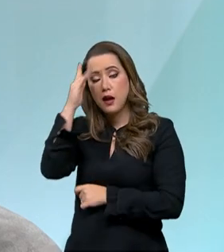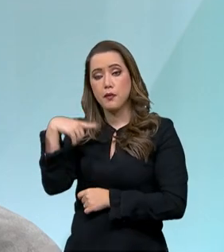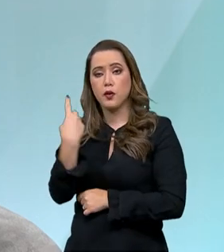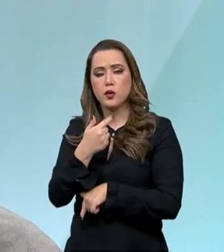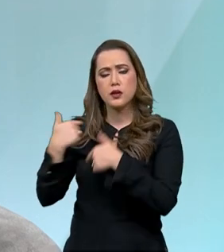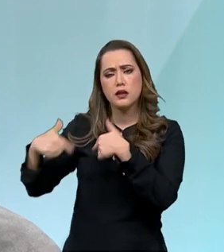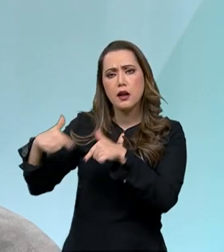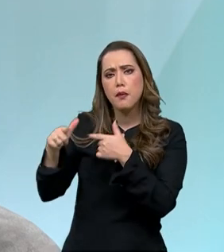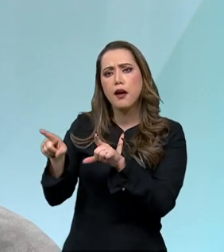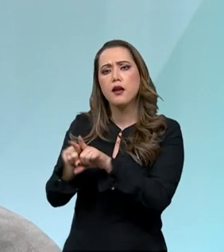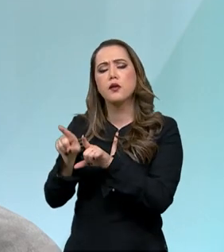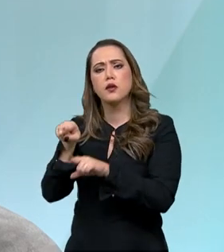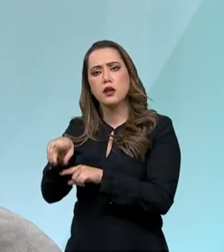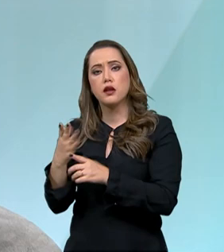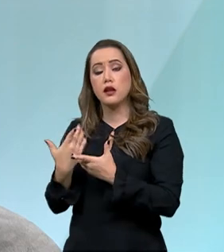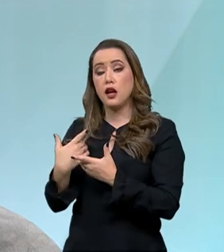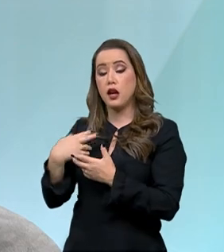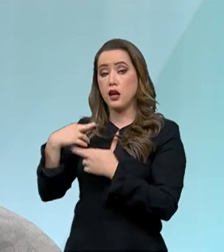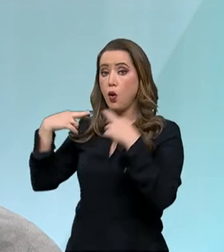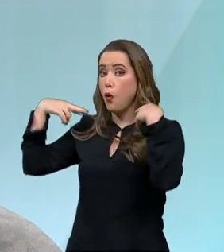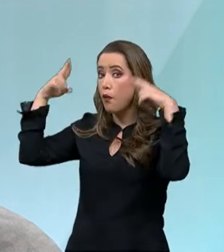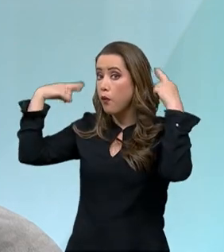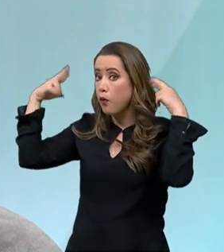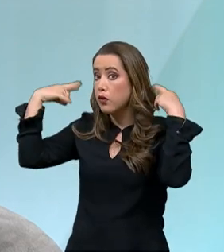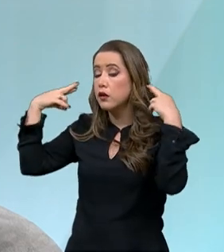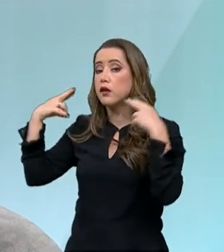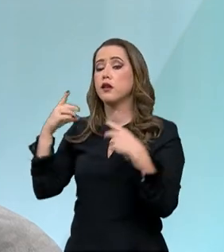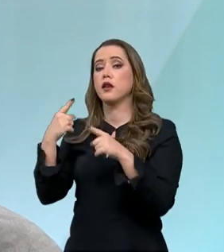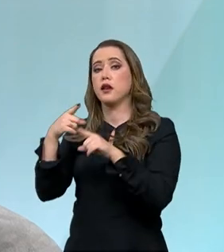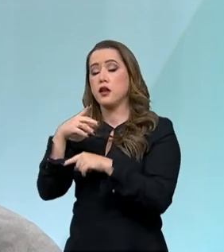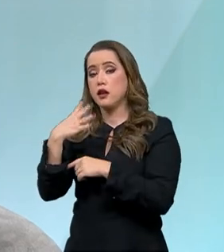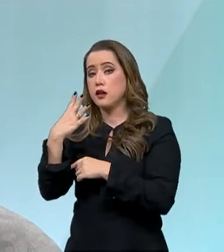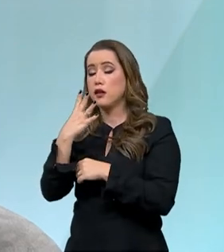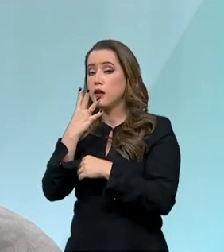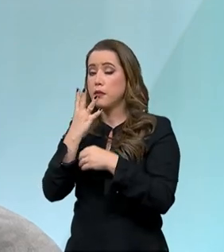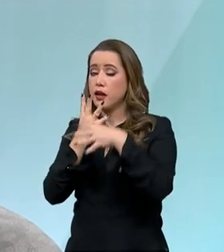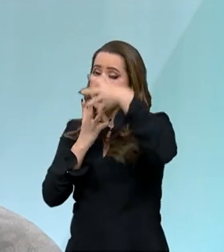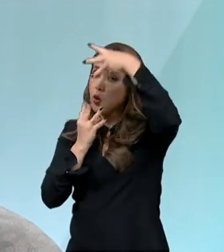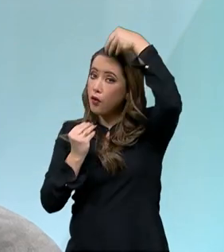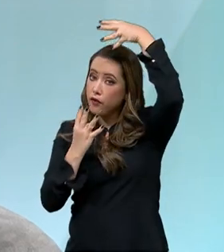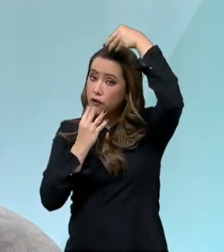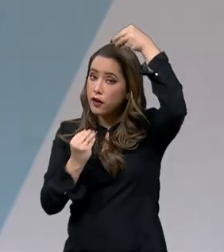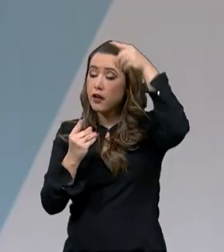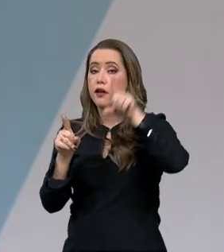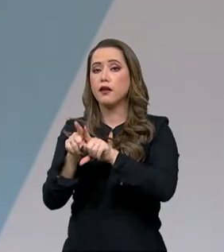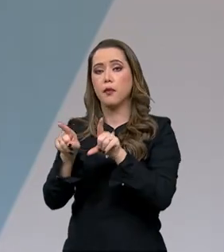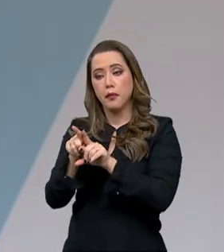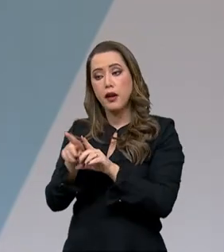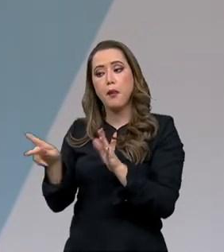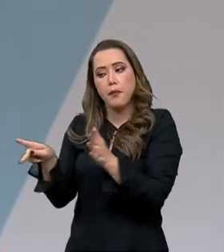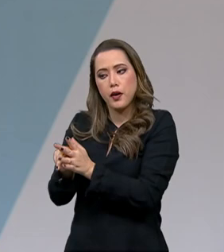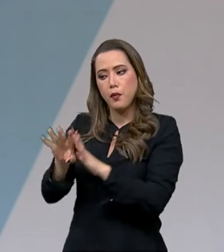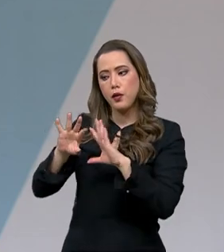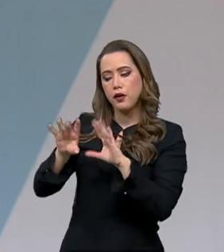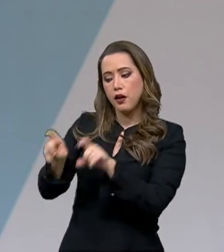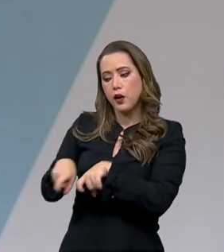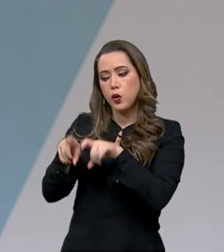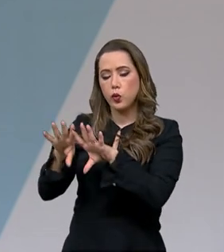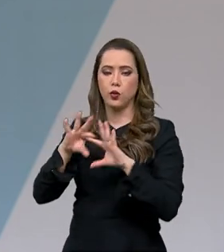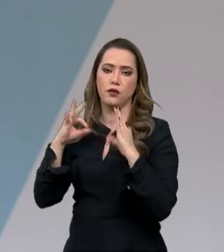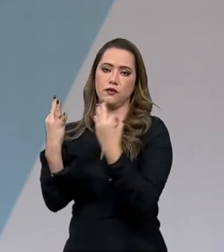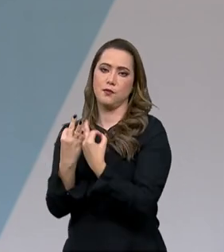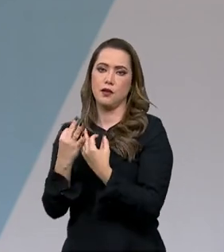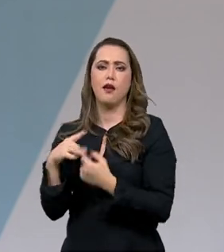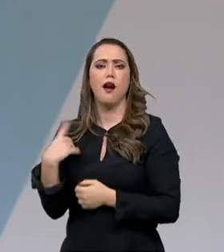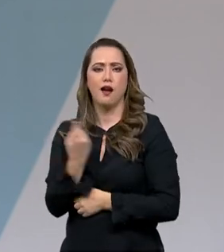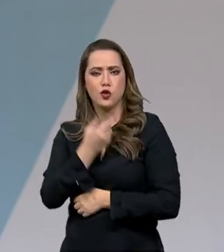trabalha com caprinos e ovinos, que também é uma atividade do pequeno produtor. Certo. E é interessante a gente voltar